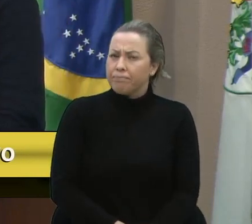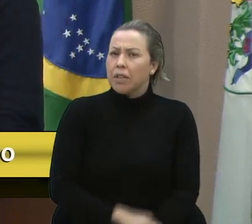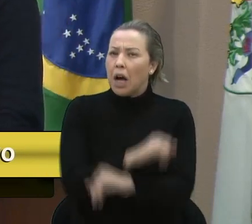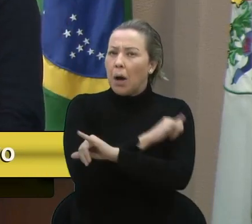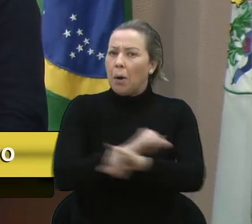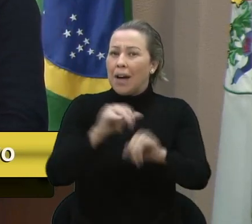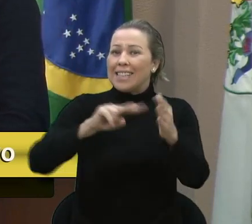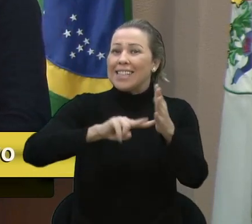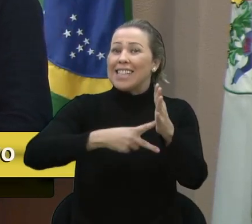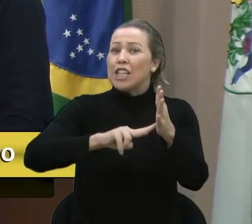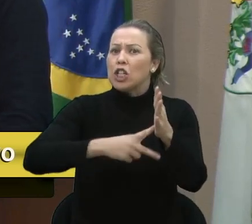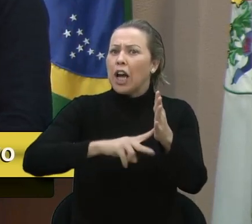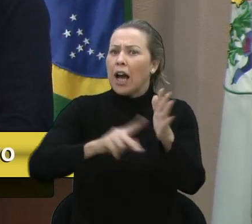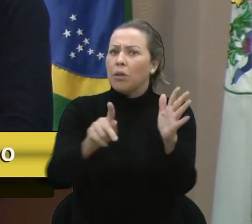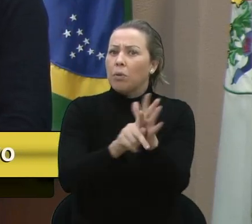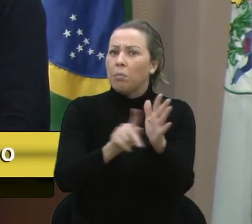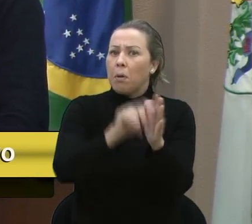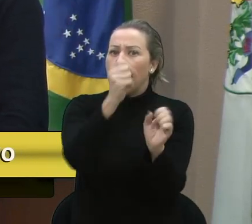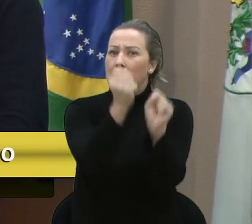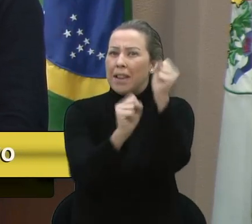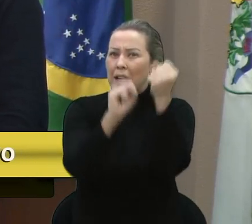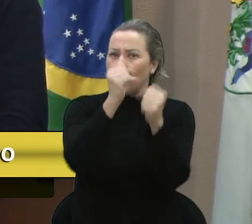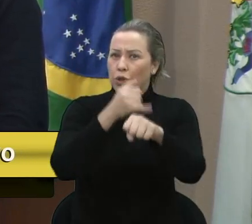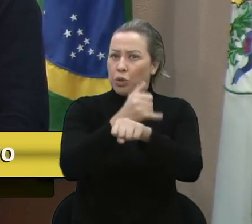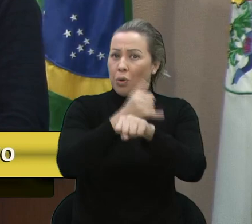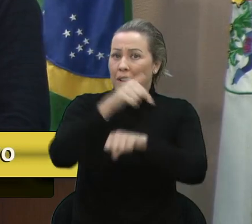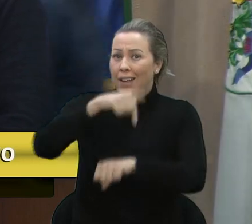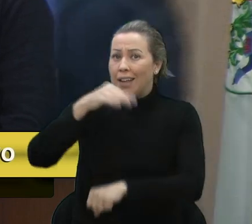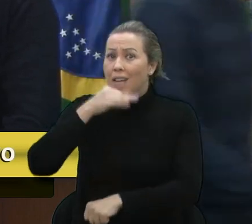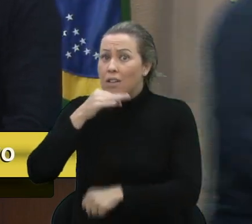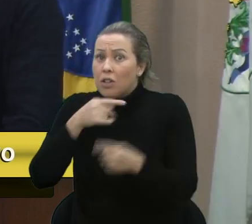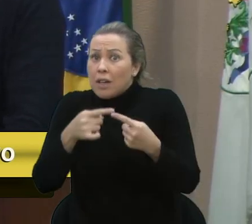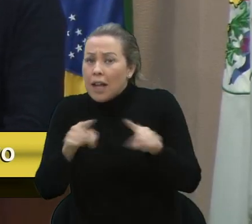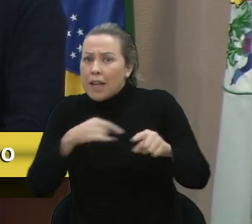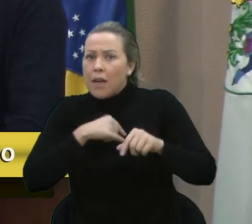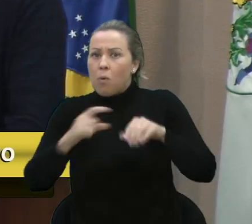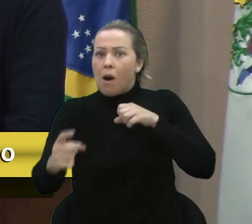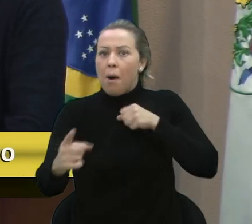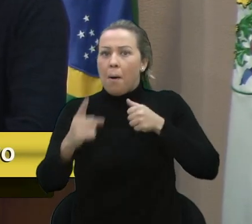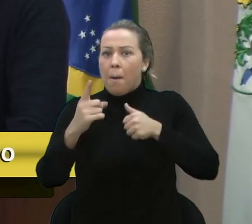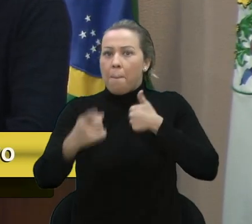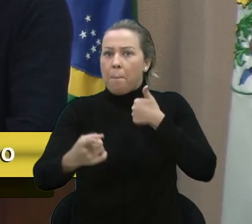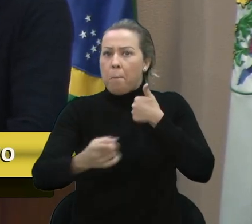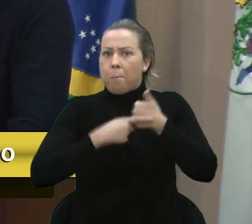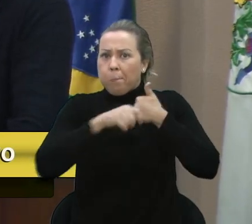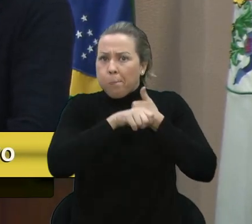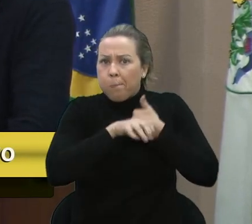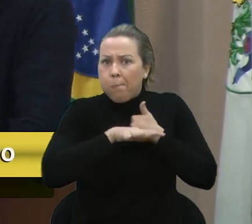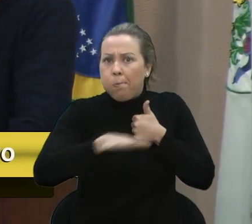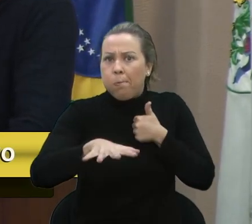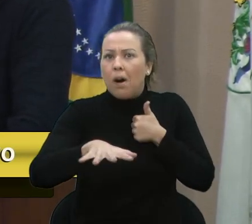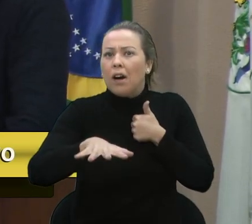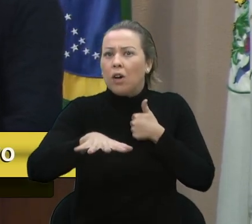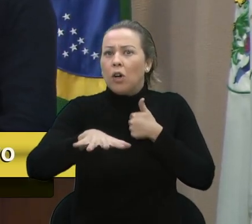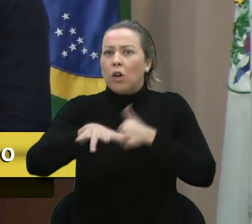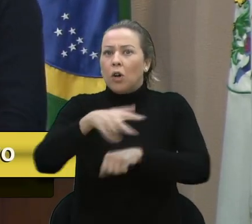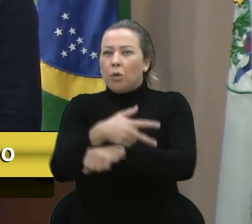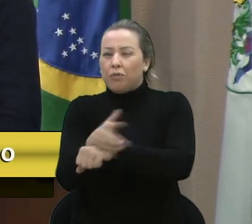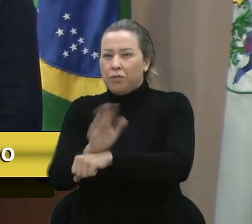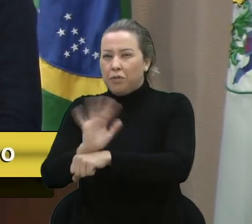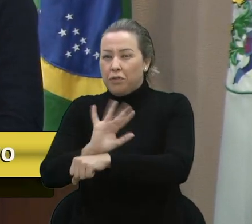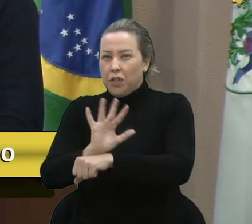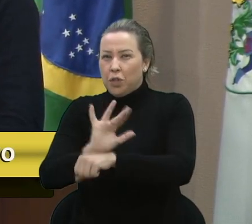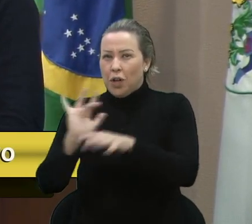Sindicato dos Metalúrgicos de Caxias do Sul. Pois bem, compartilhei o vídeo, vereador Moleque, nas redes sociais,